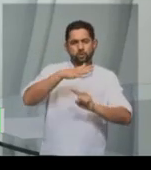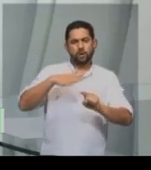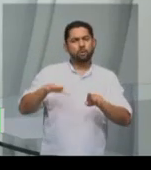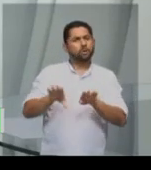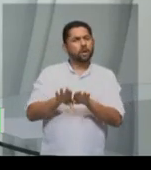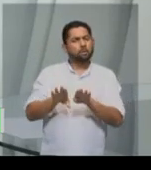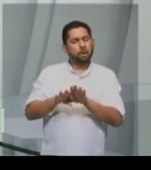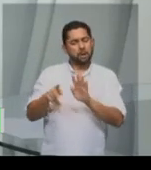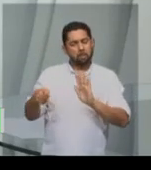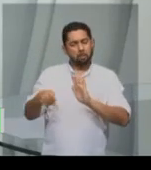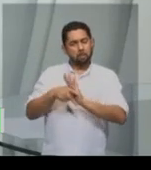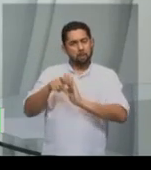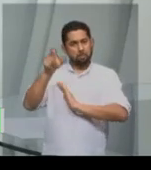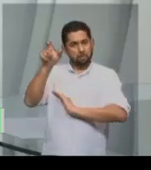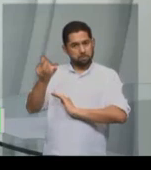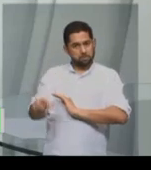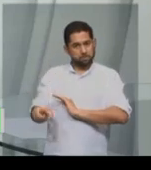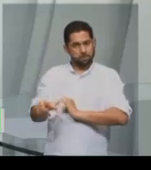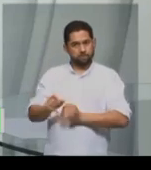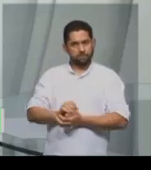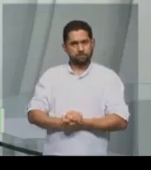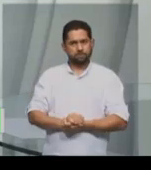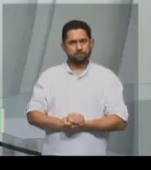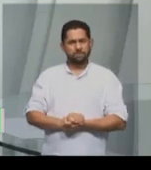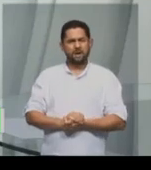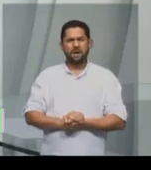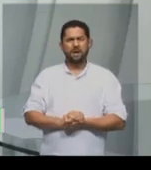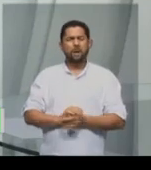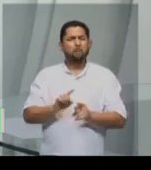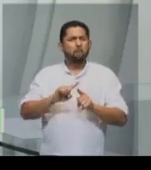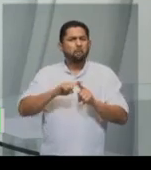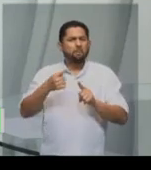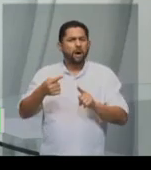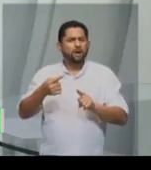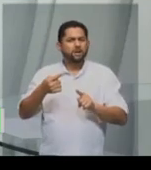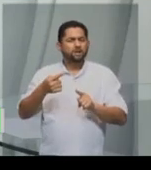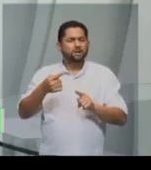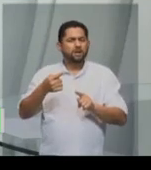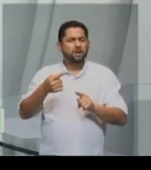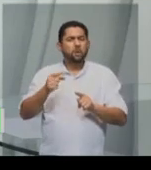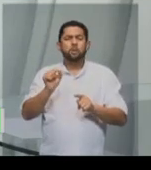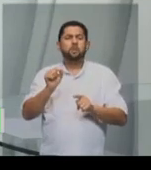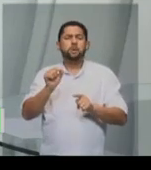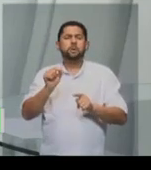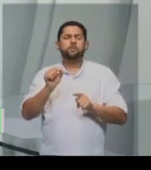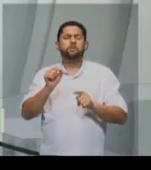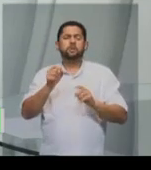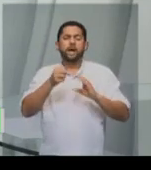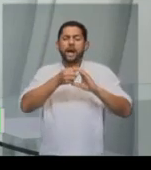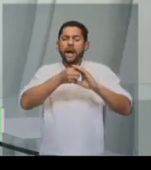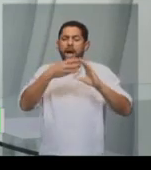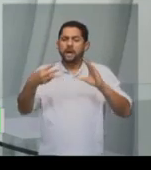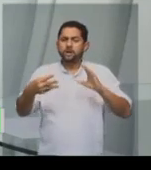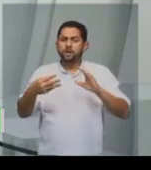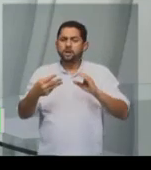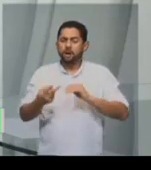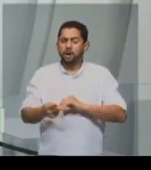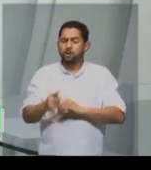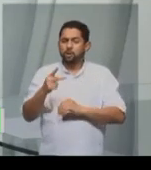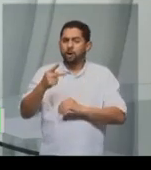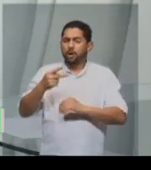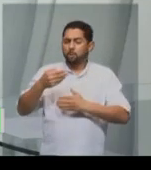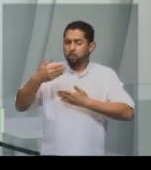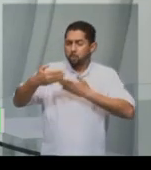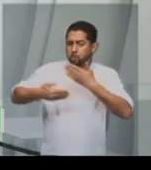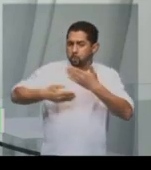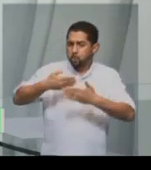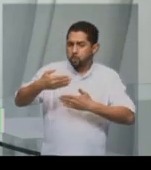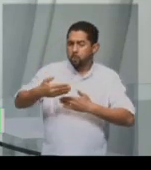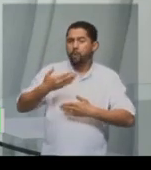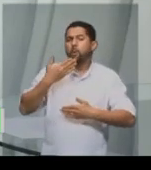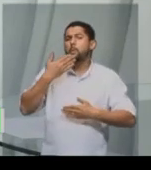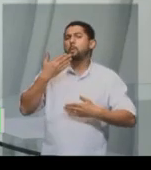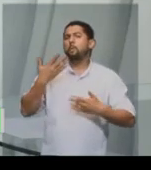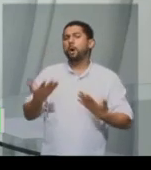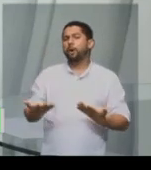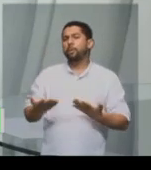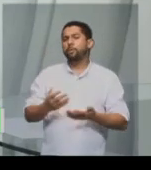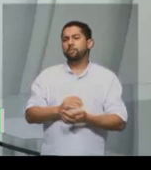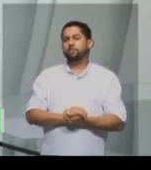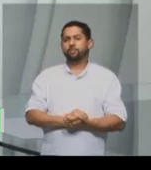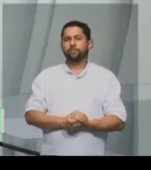são, então, as mudanças, as características historicamente construídas? São aquelas que, na